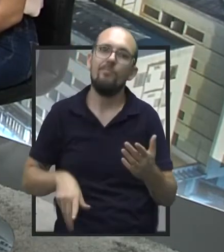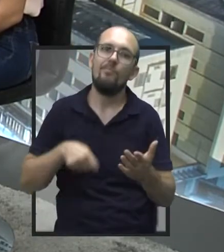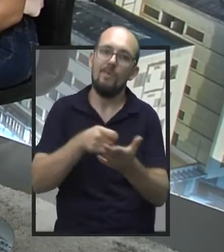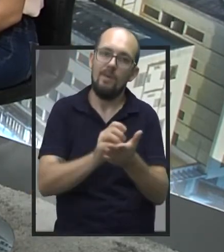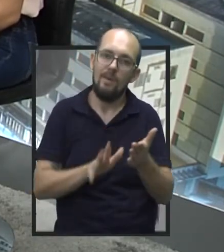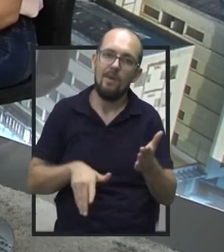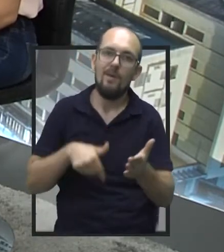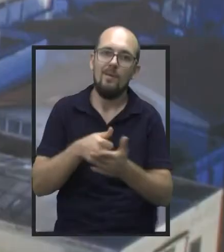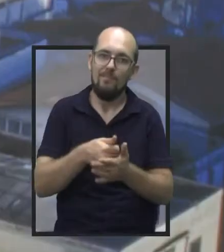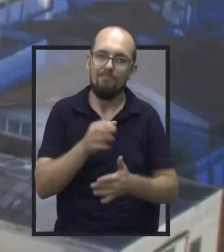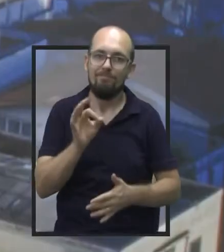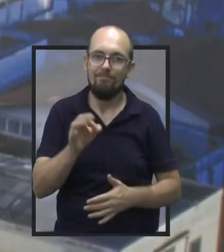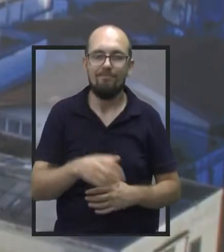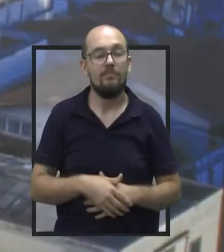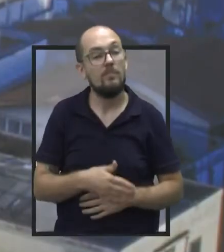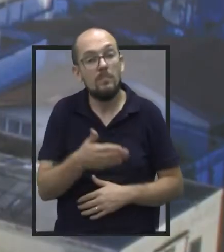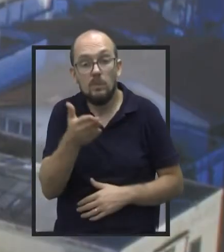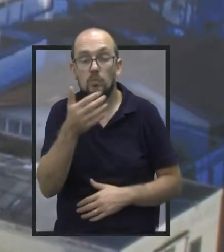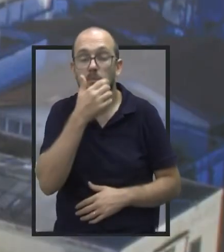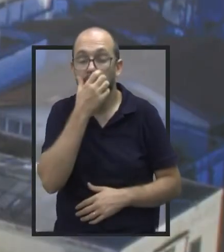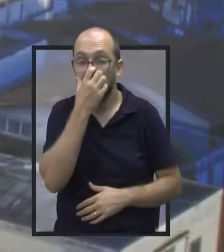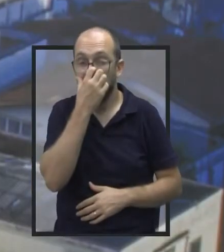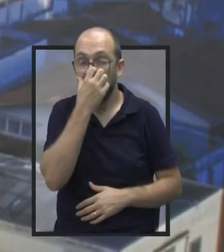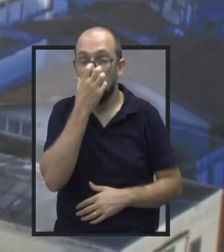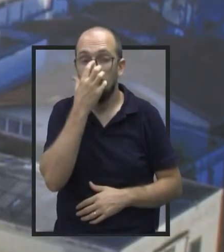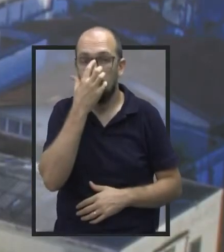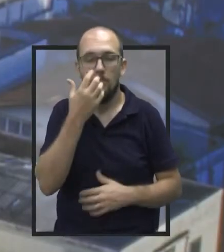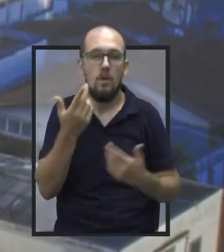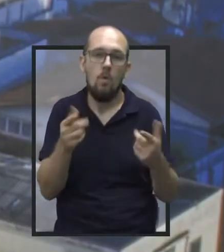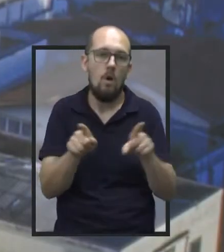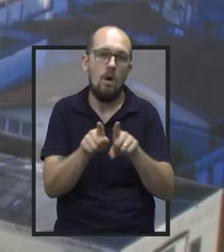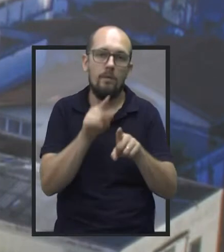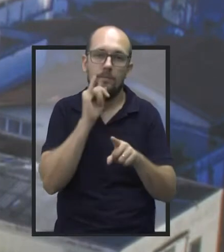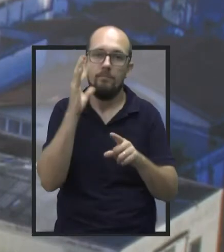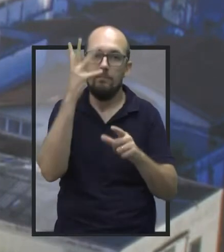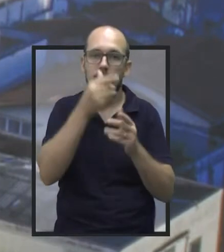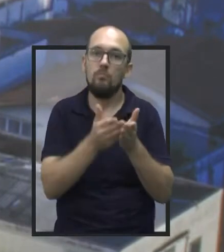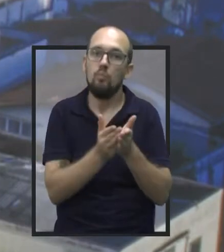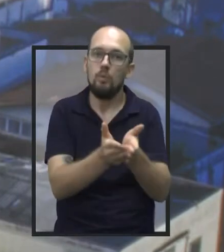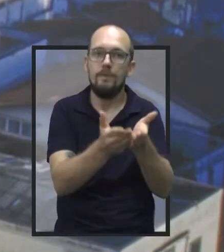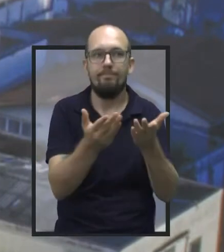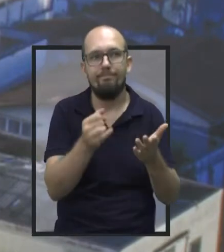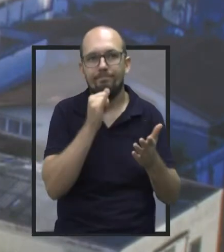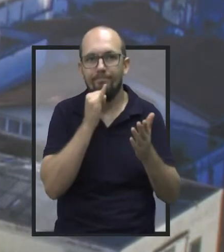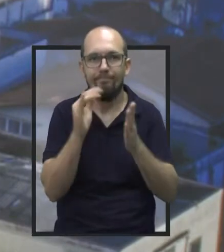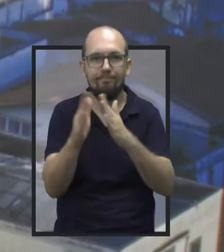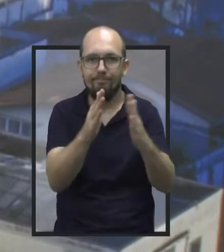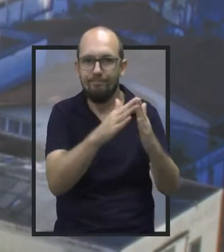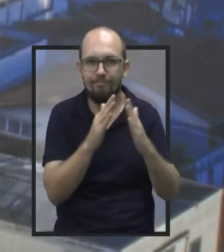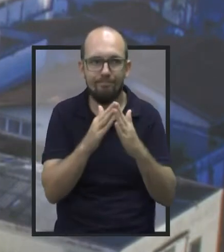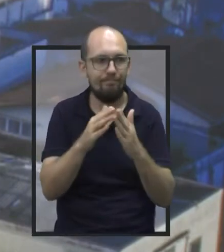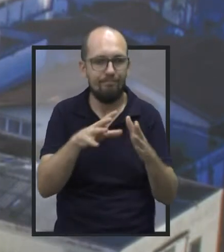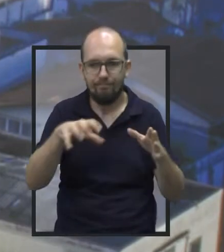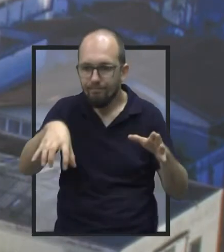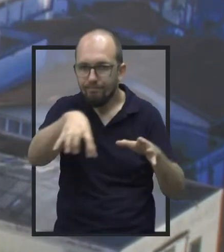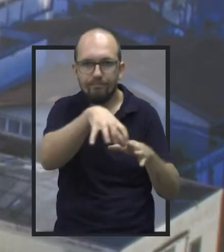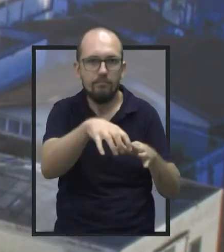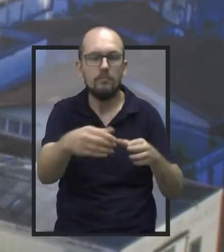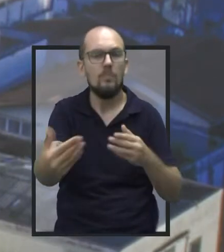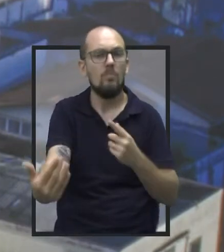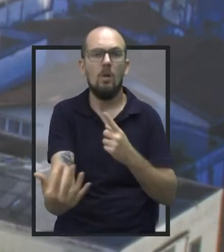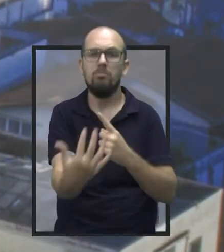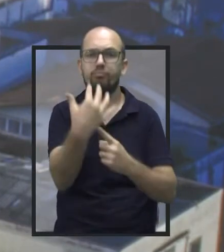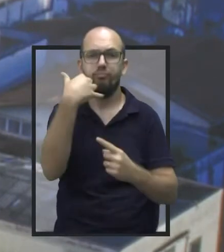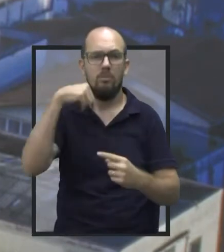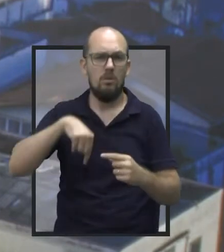de viagem. Exatamente. Na realidade, pessoal da Barra, os moradores da Barra, toda a região ali, eles vêm muito para